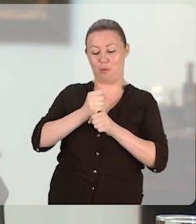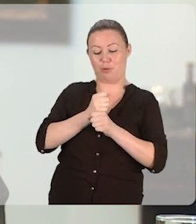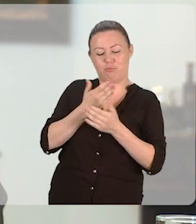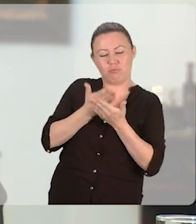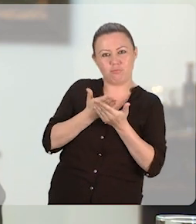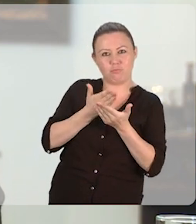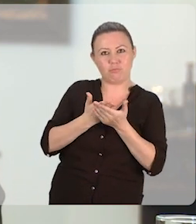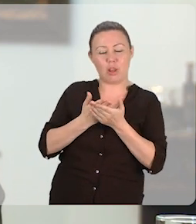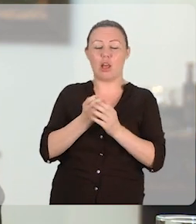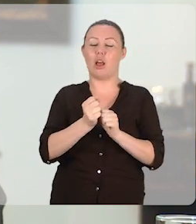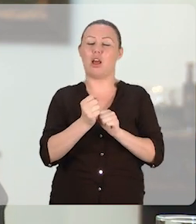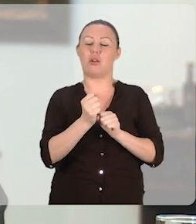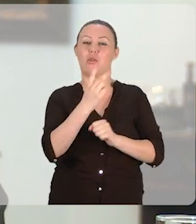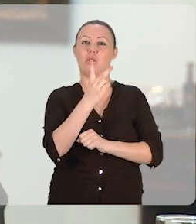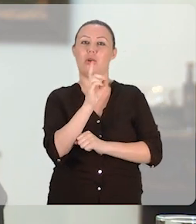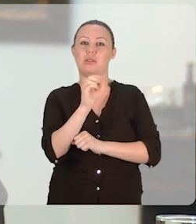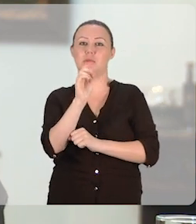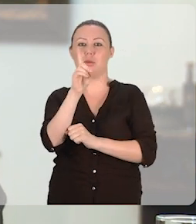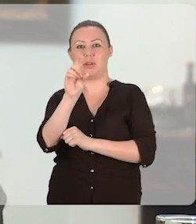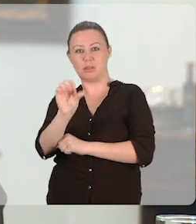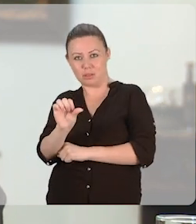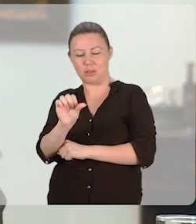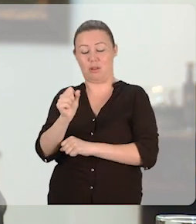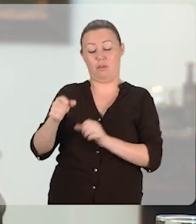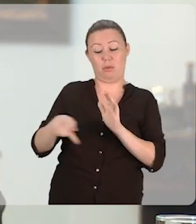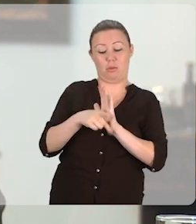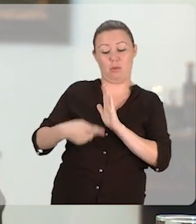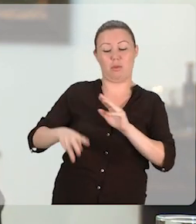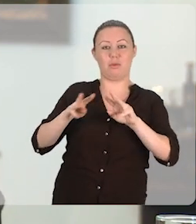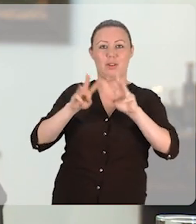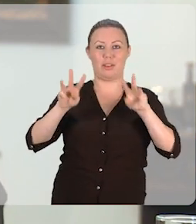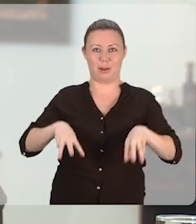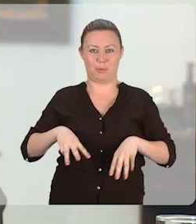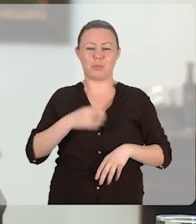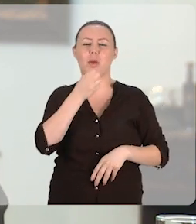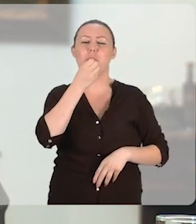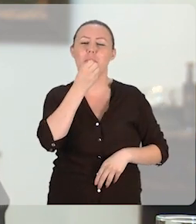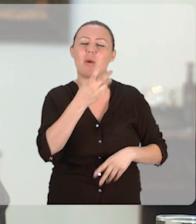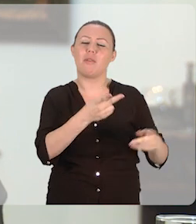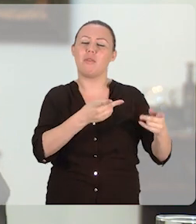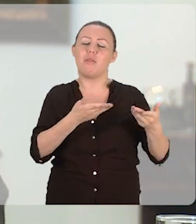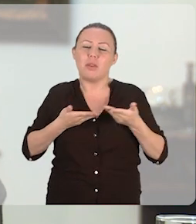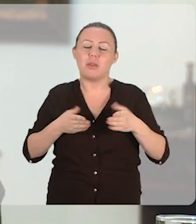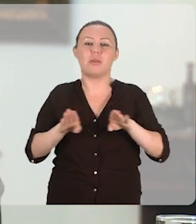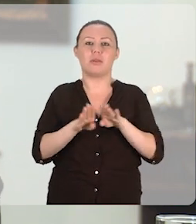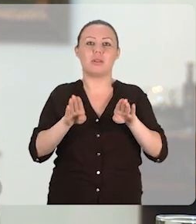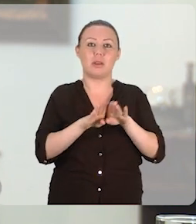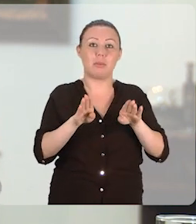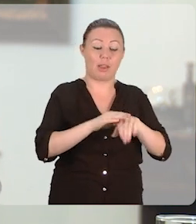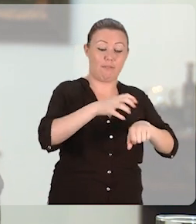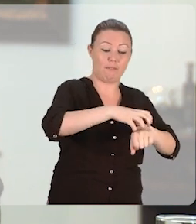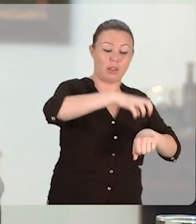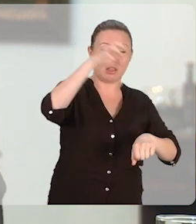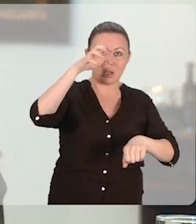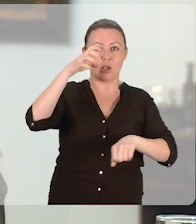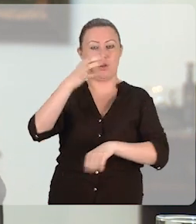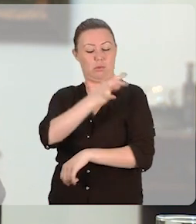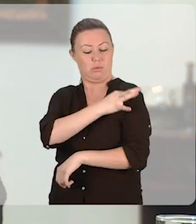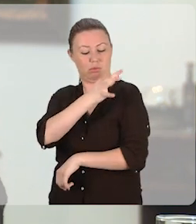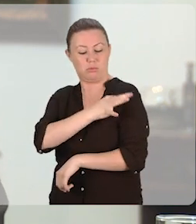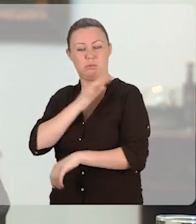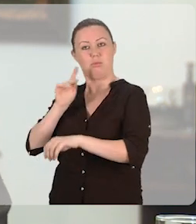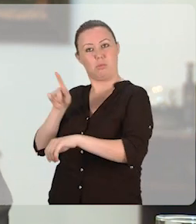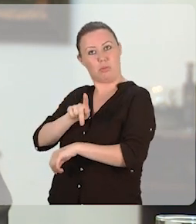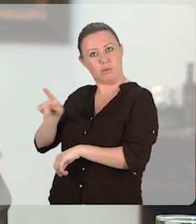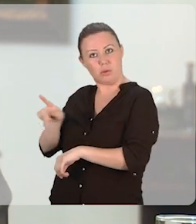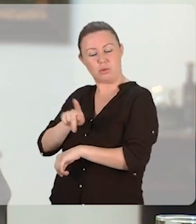2019, na nossa Universidade Federal do Paraná. Gostaria, é claro, também, de dar as boas-vindas aos veteranos, servidores técnicos e docentes que retomam agora